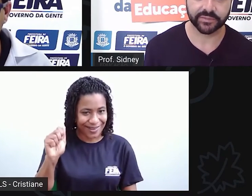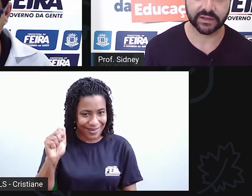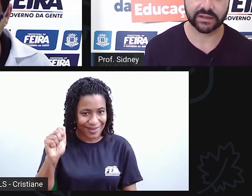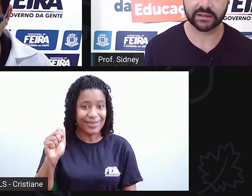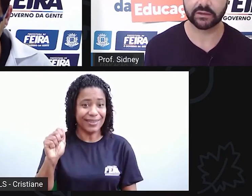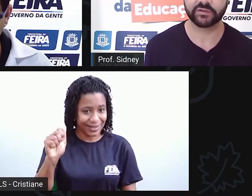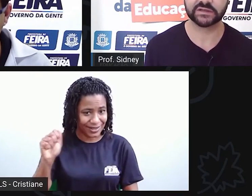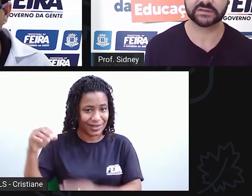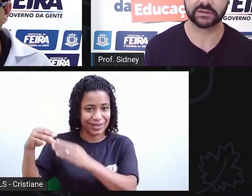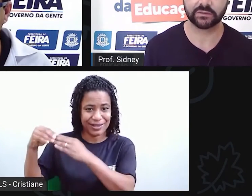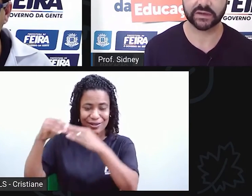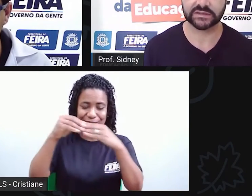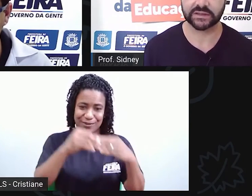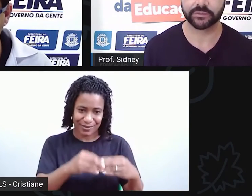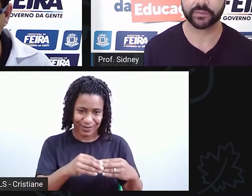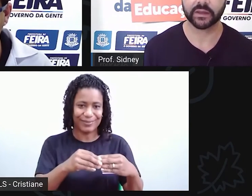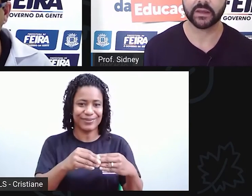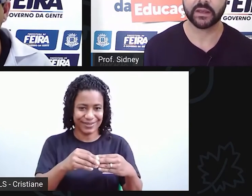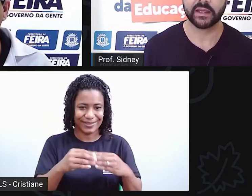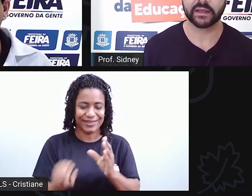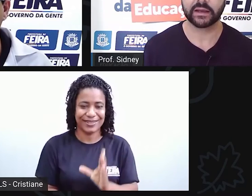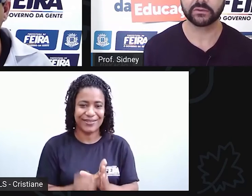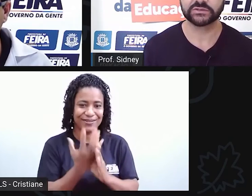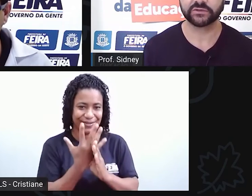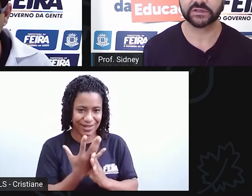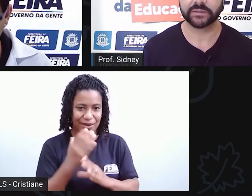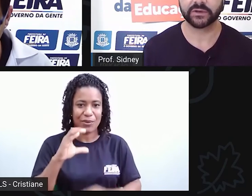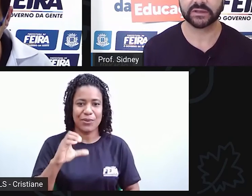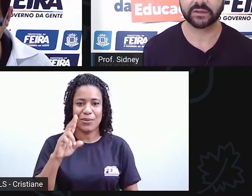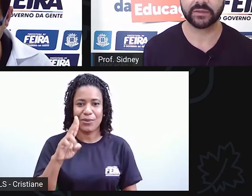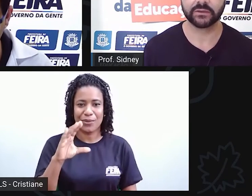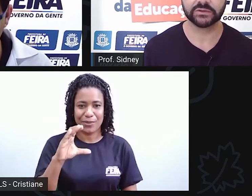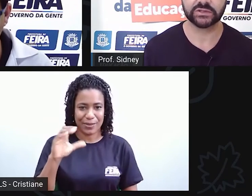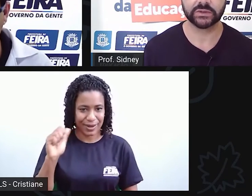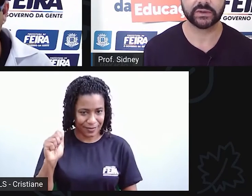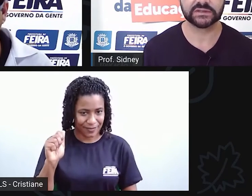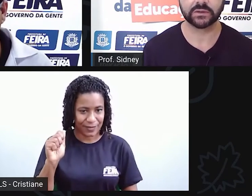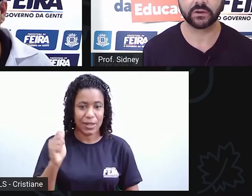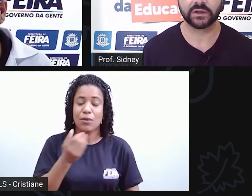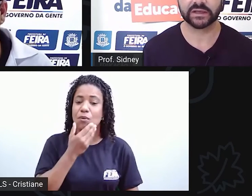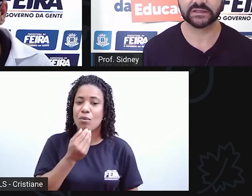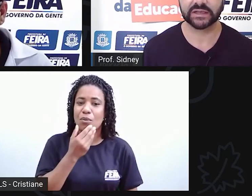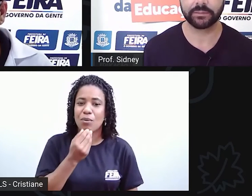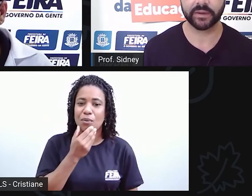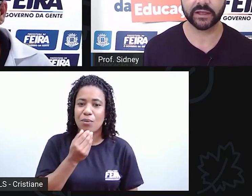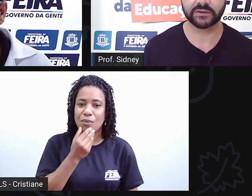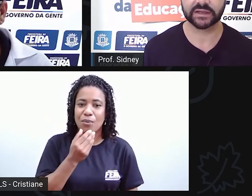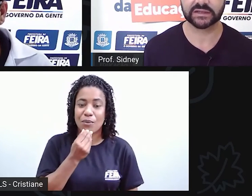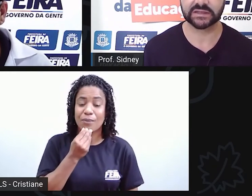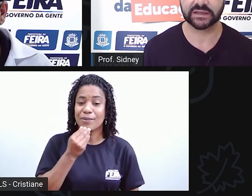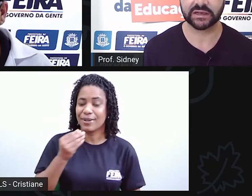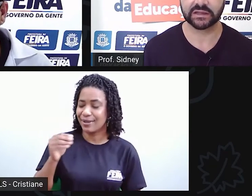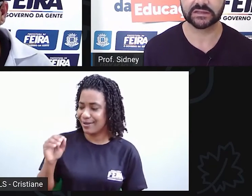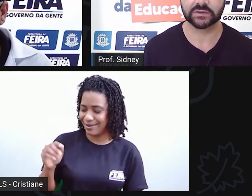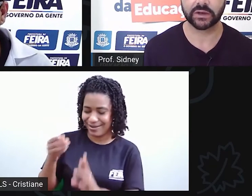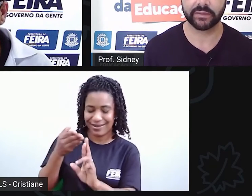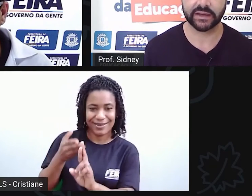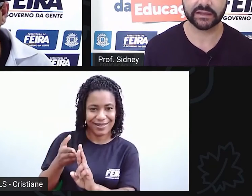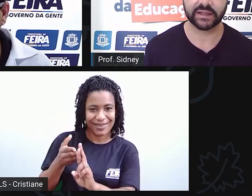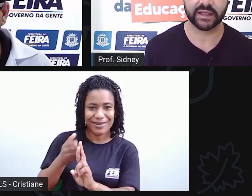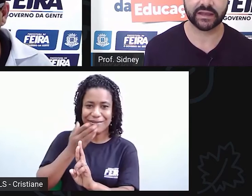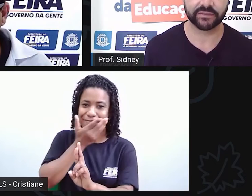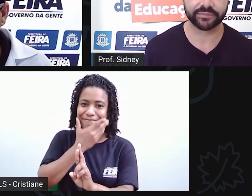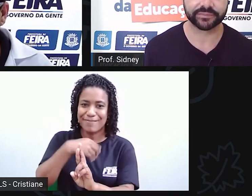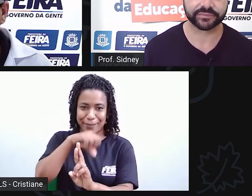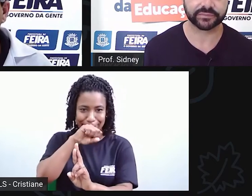Mota, ele que faz essa inauguração. Agostinho Fras da Mota também construiu a escola que está ali perto da casa dele, que é a Escola